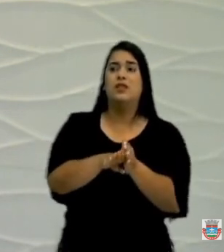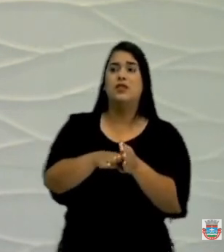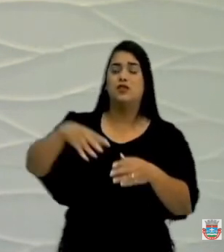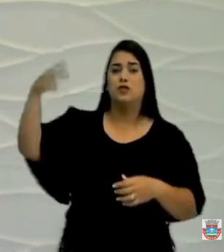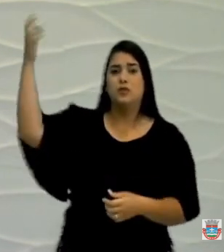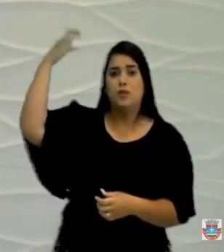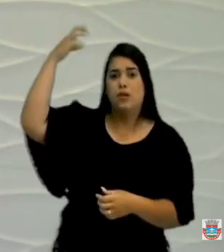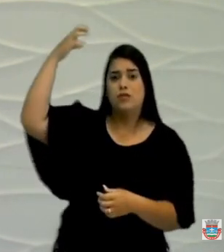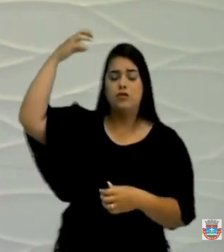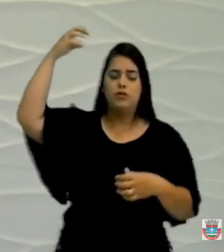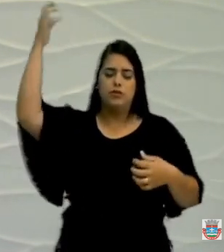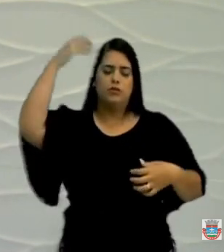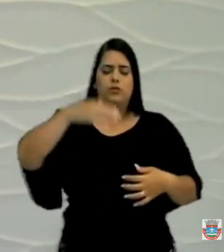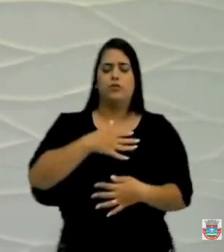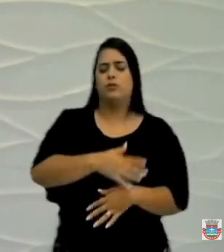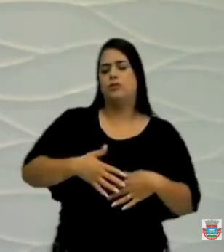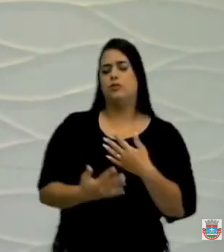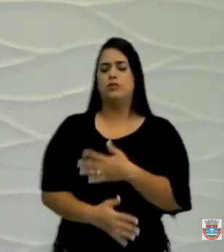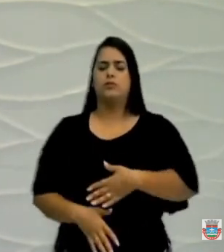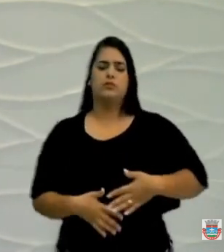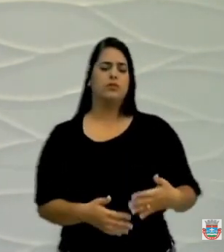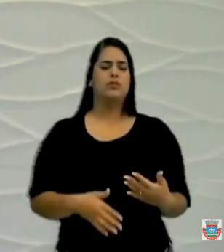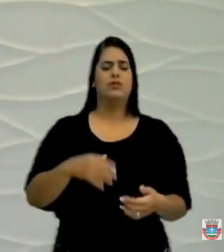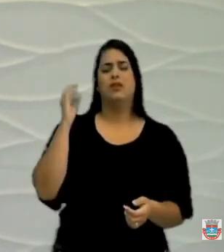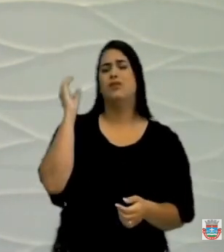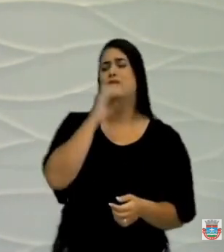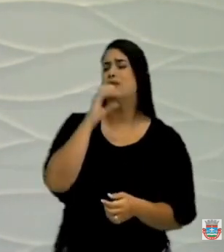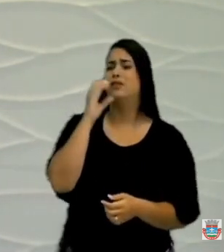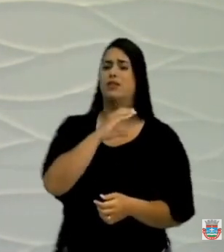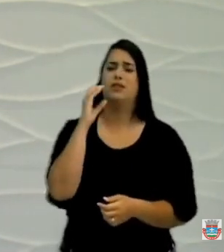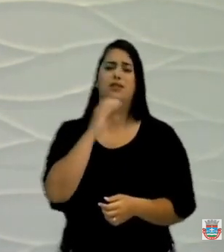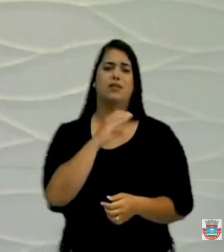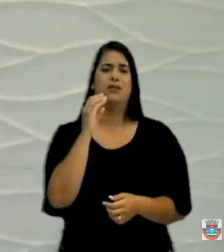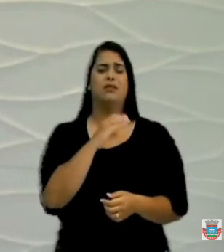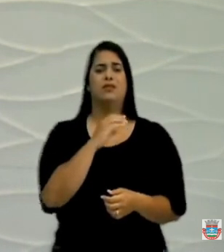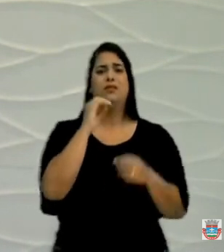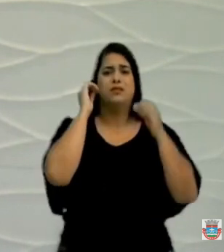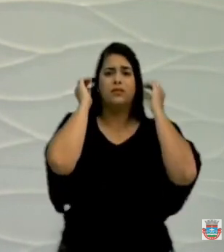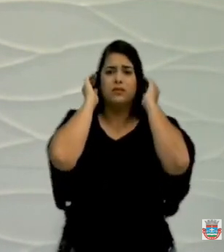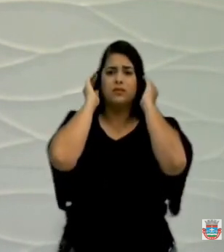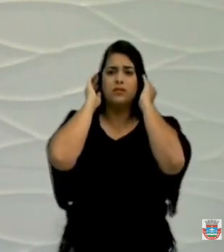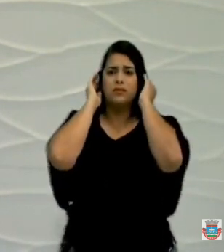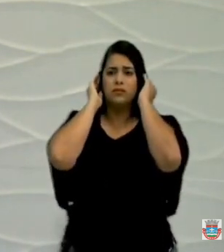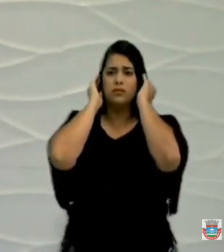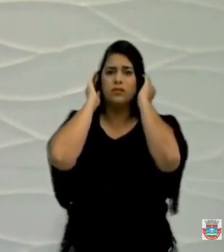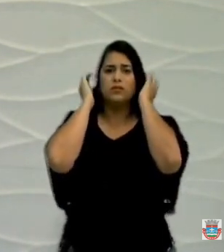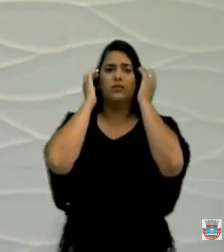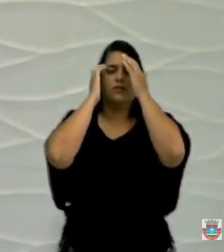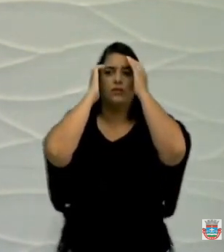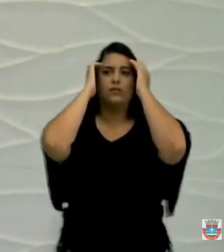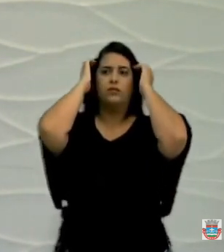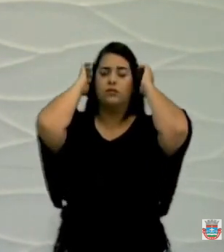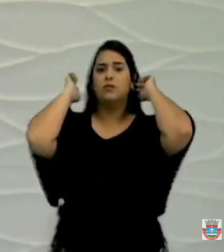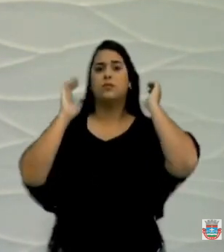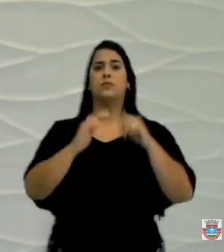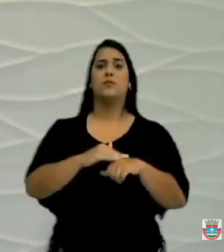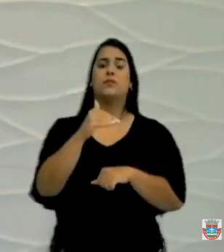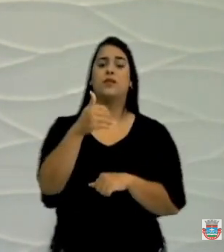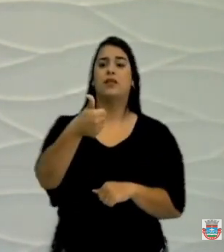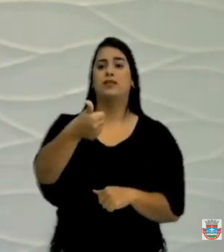começou a sangrar da quintura que estava do corre-corre, mais de 16